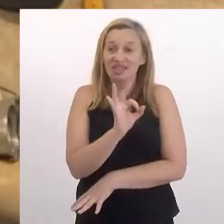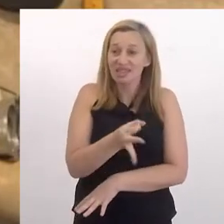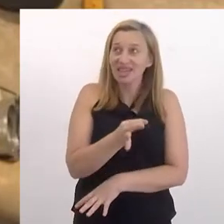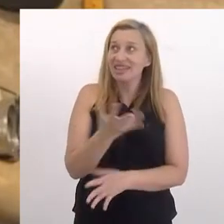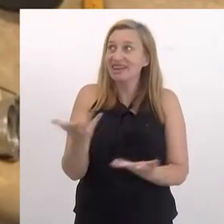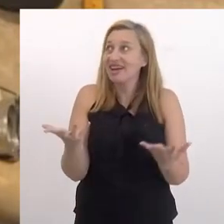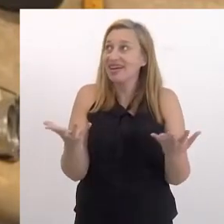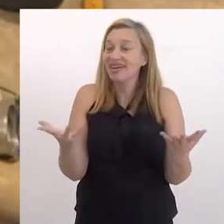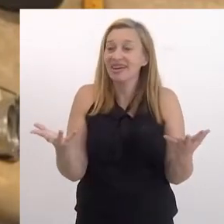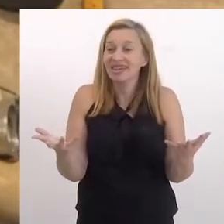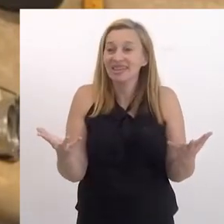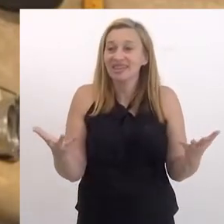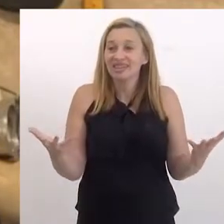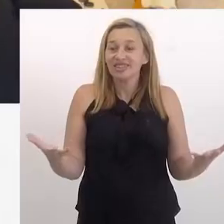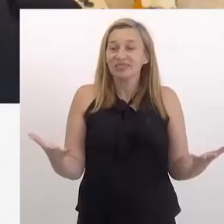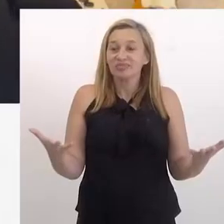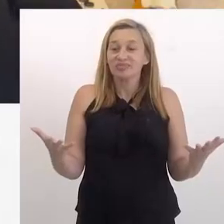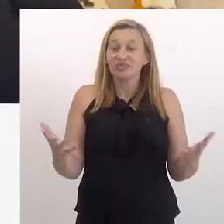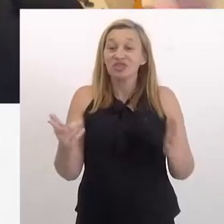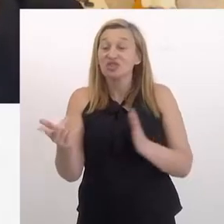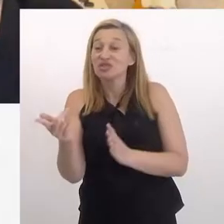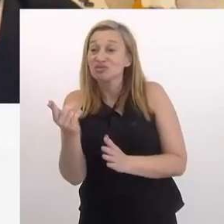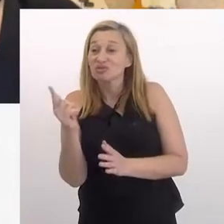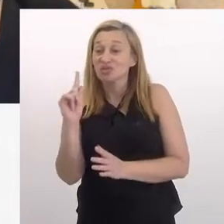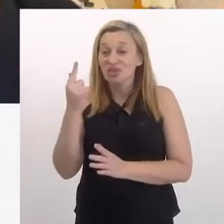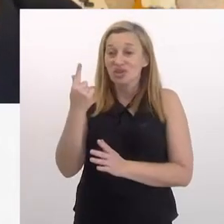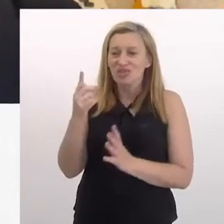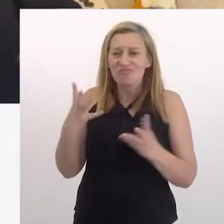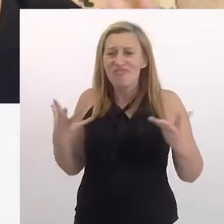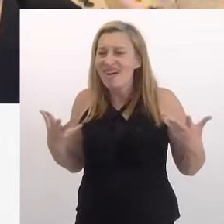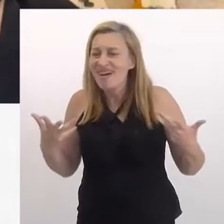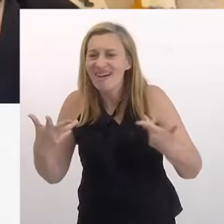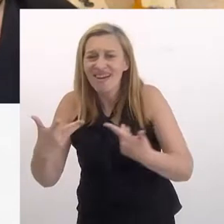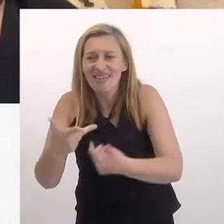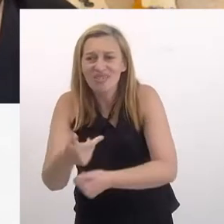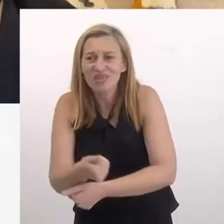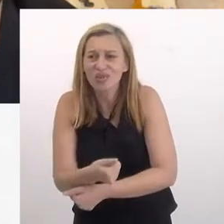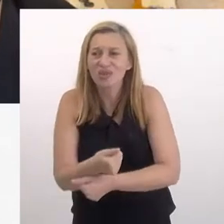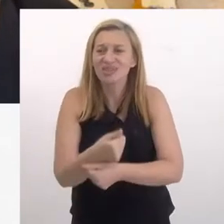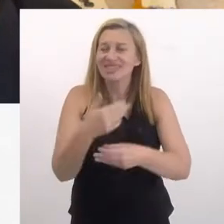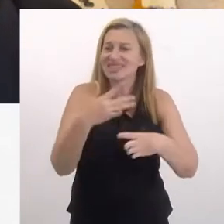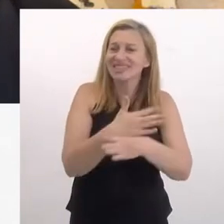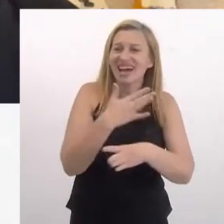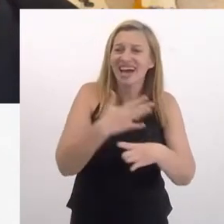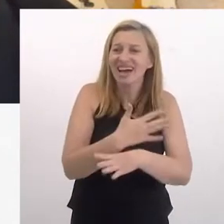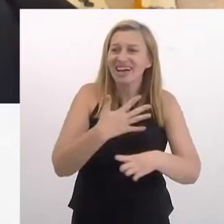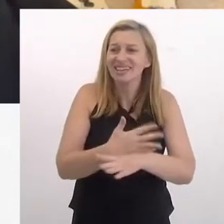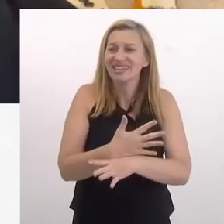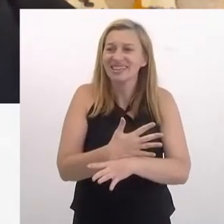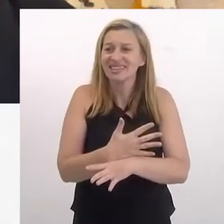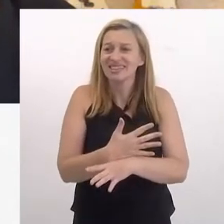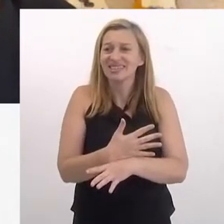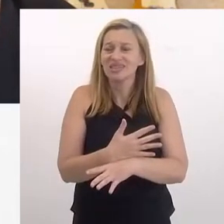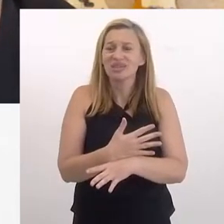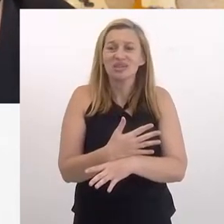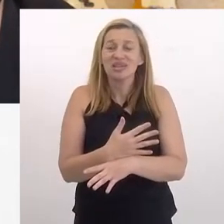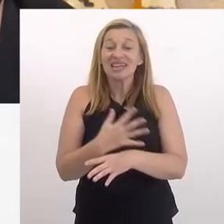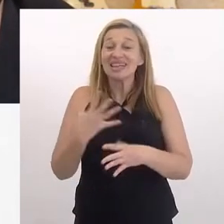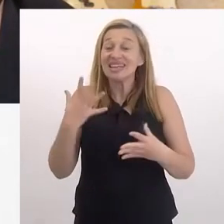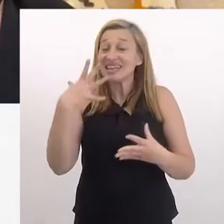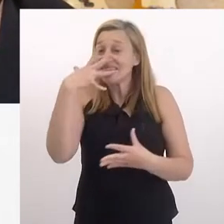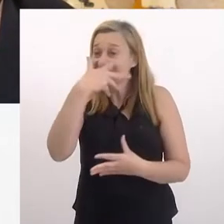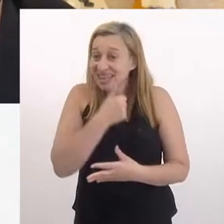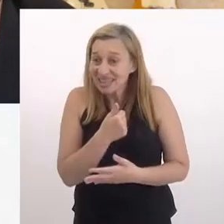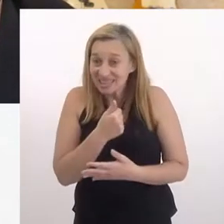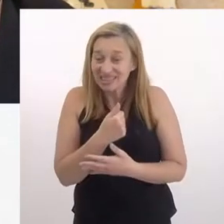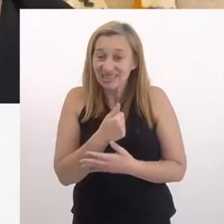além, lógico, da sua geografia exuberante, de ser uma cidade cosmopolita